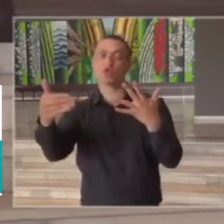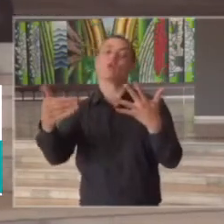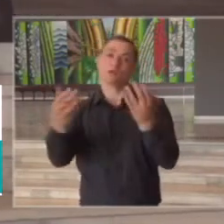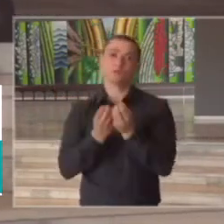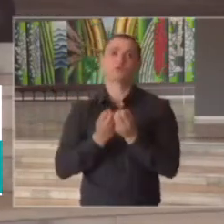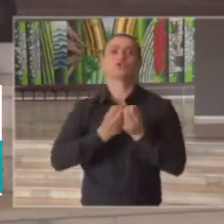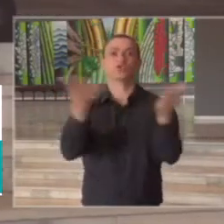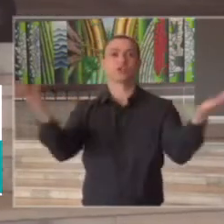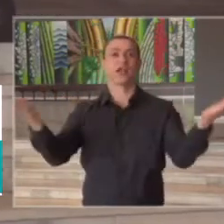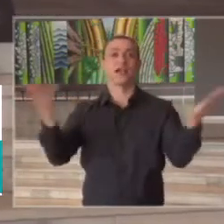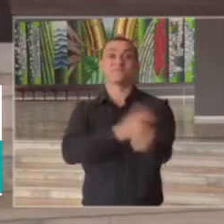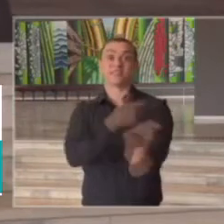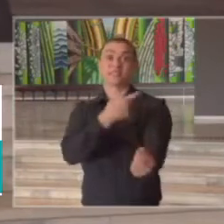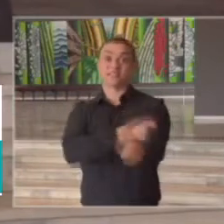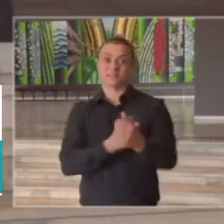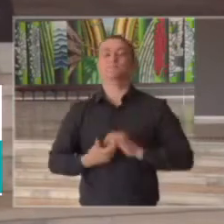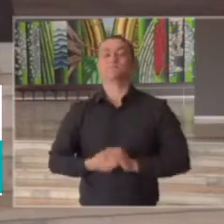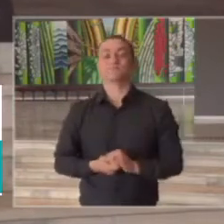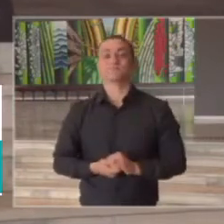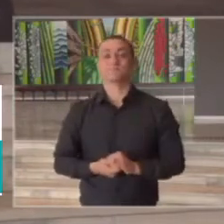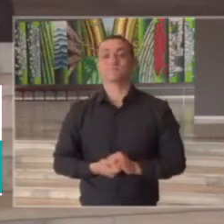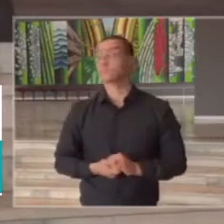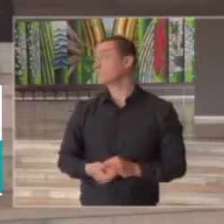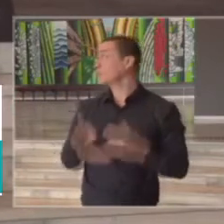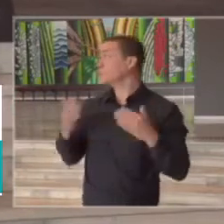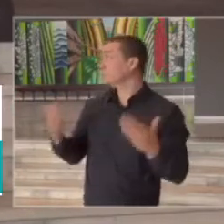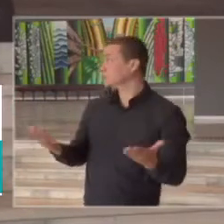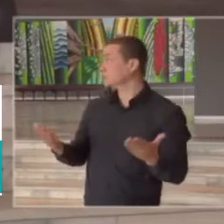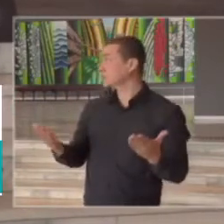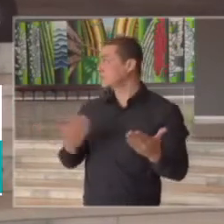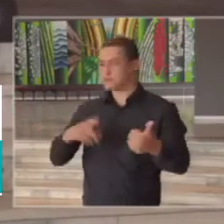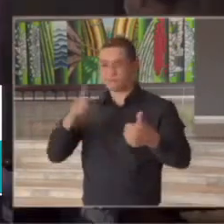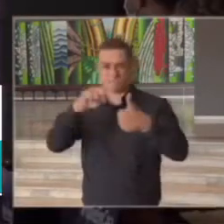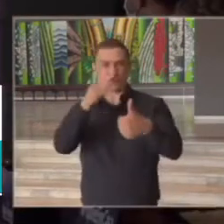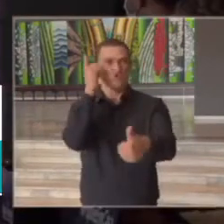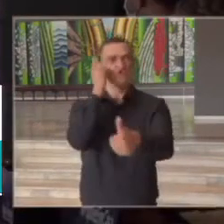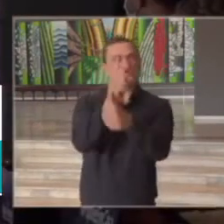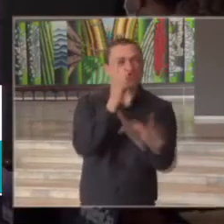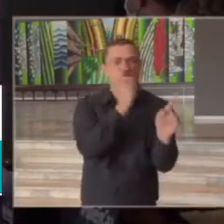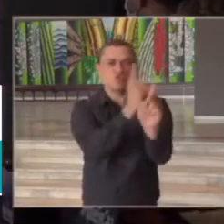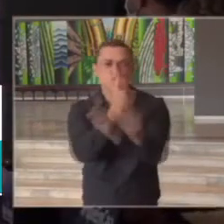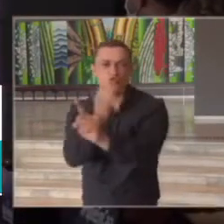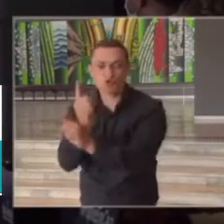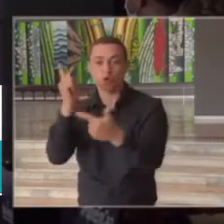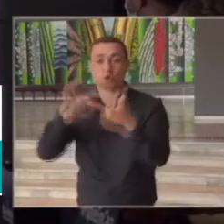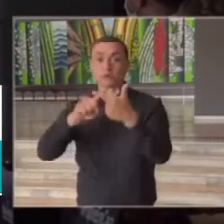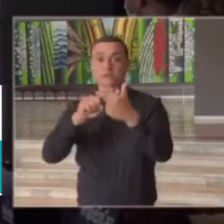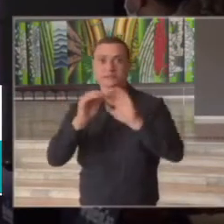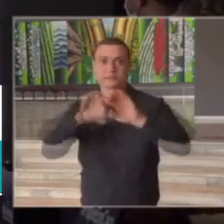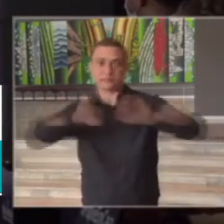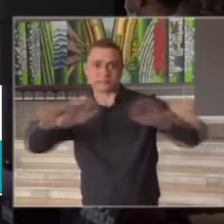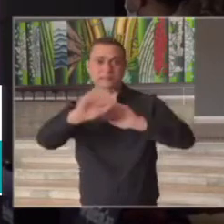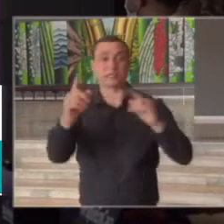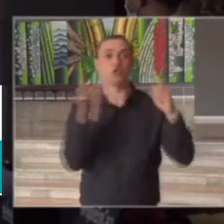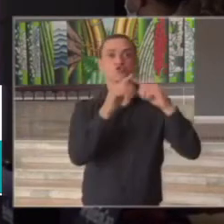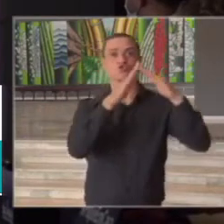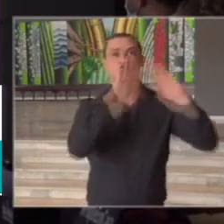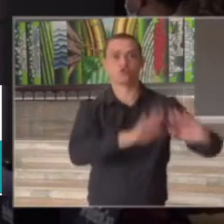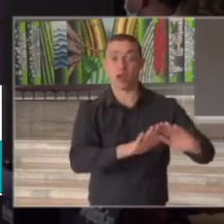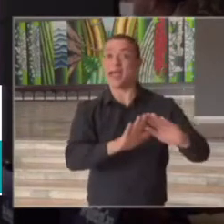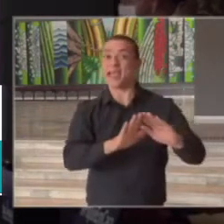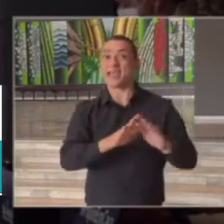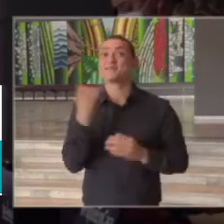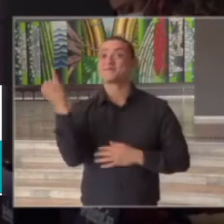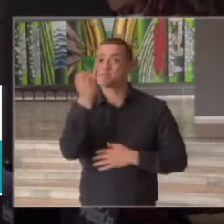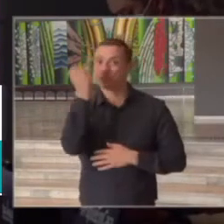de uma vacina identificar isolar é uma ação fundamental de combate